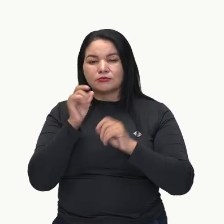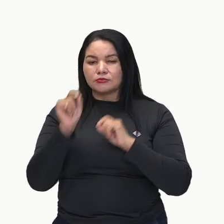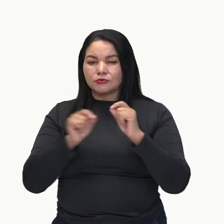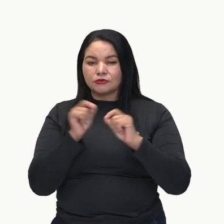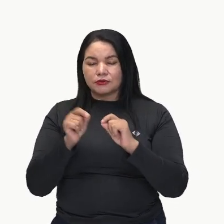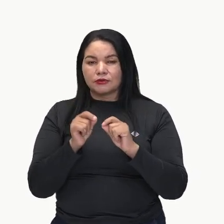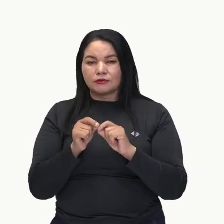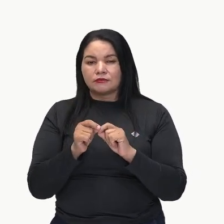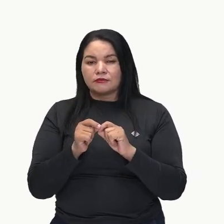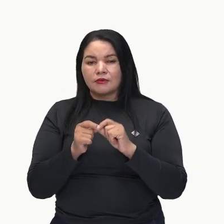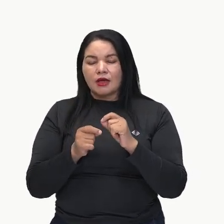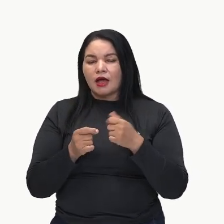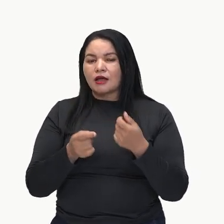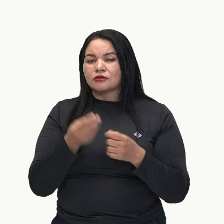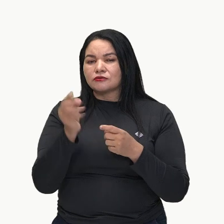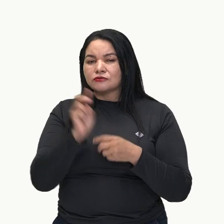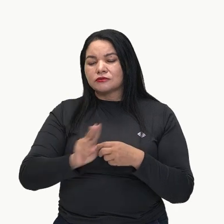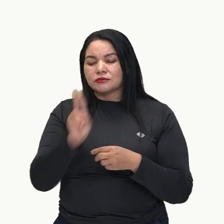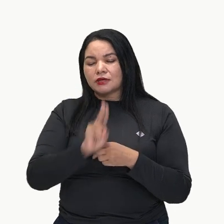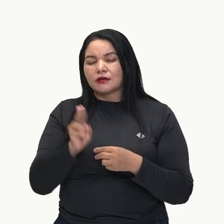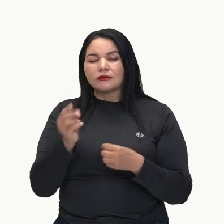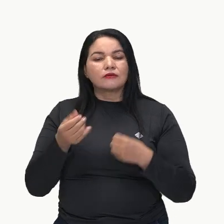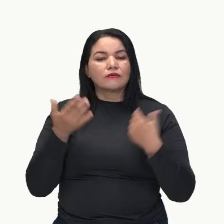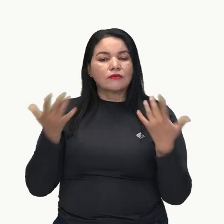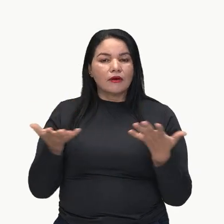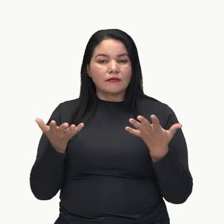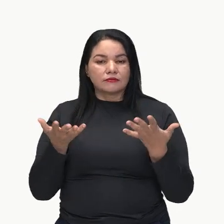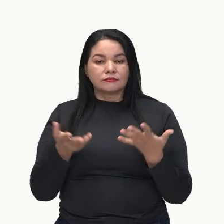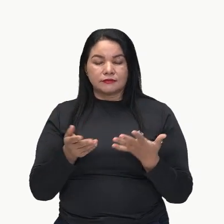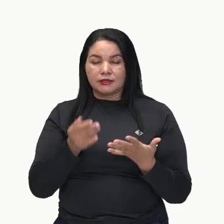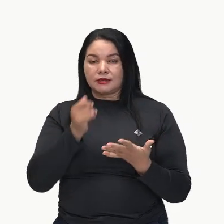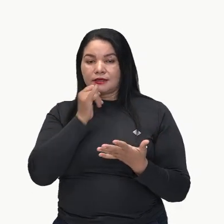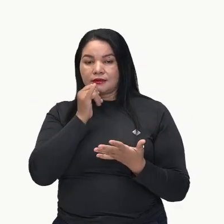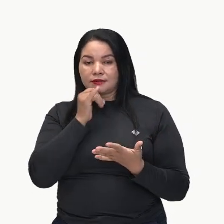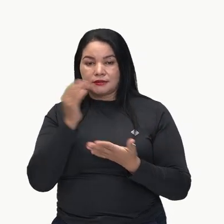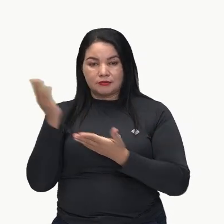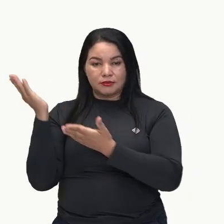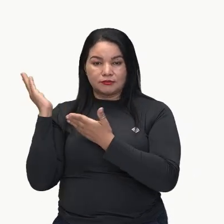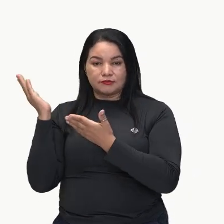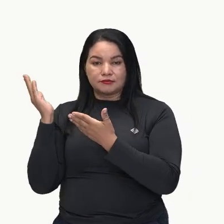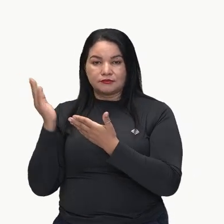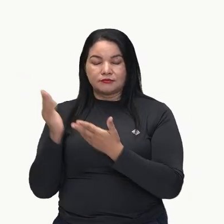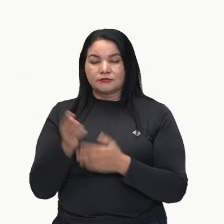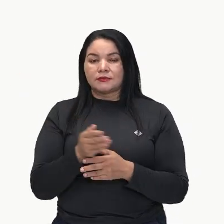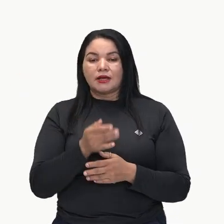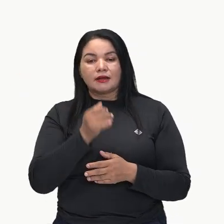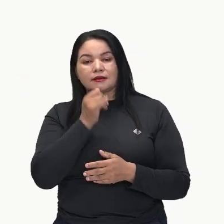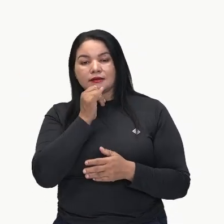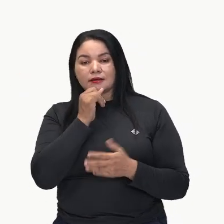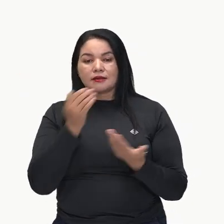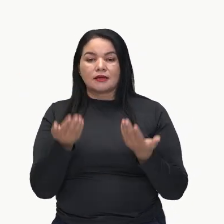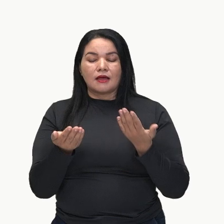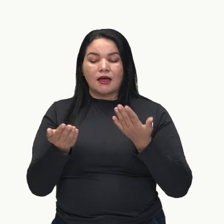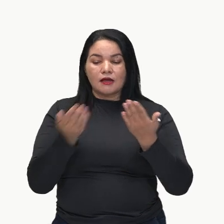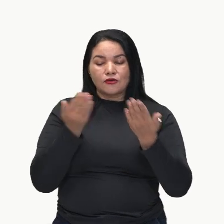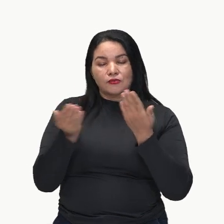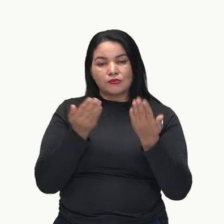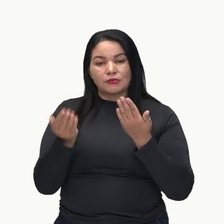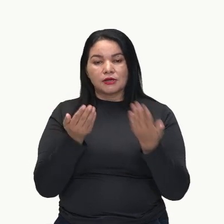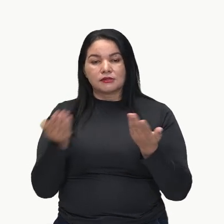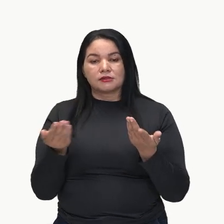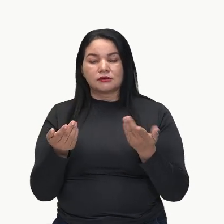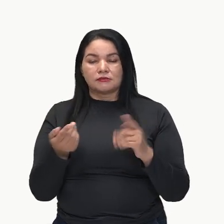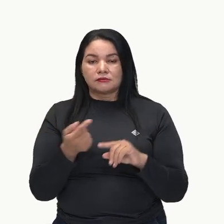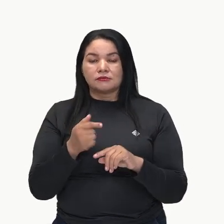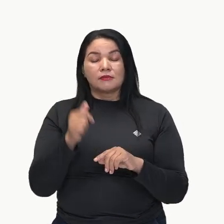utilizados no texto? Nós vimos exemplificação com políticas assimilacionistas. Perceba que a autora do